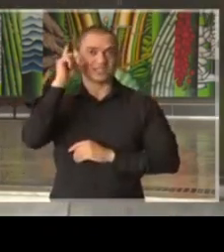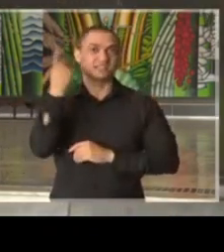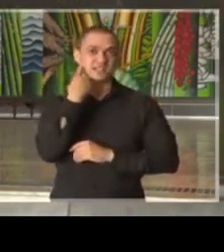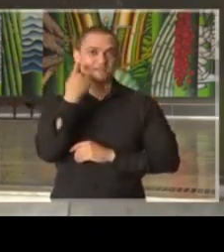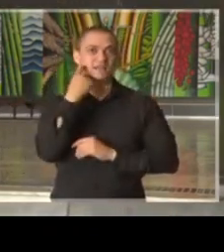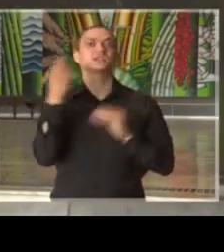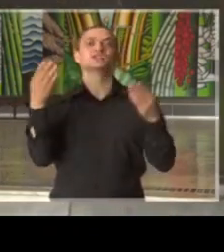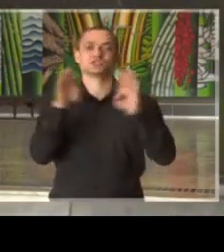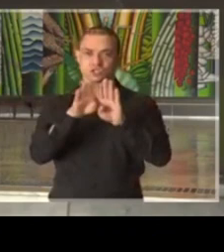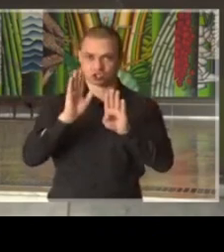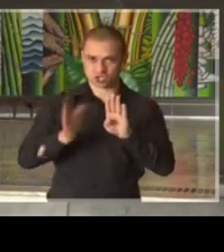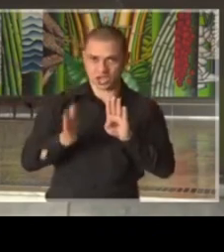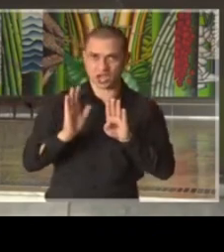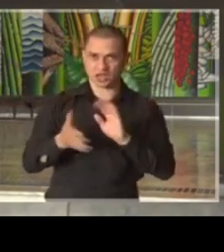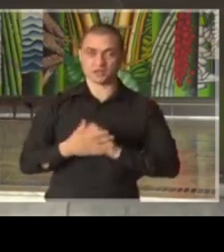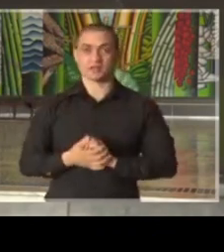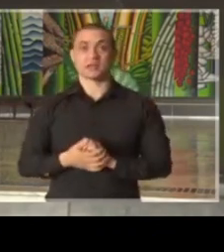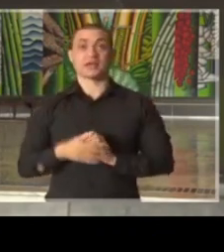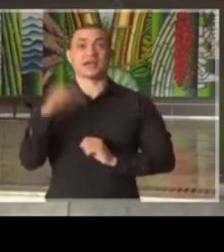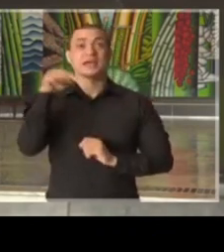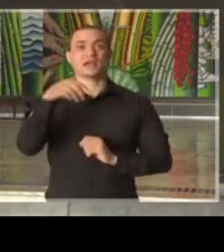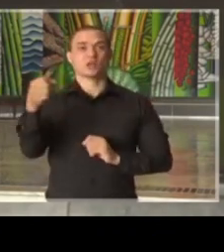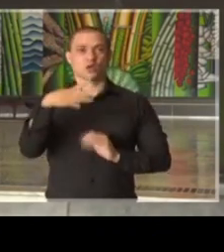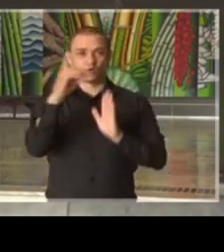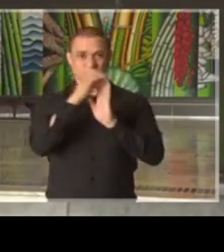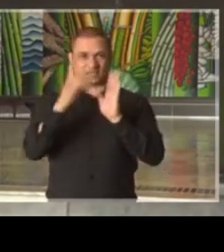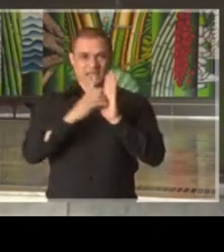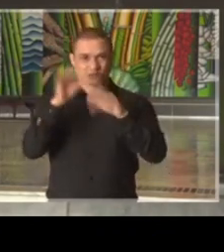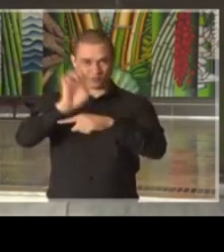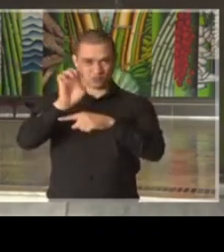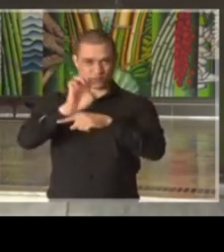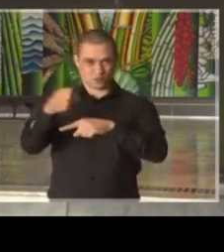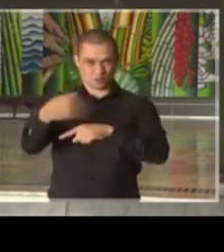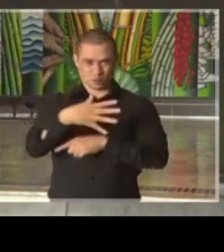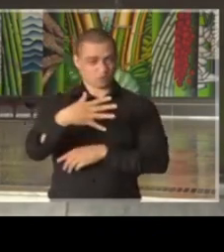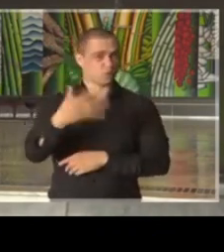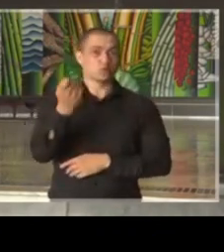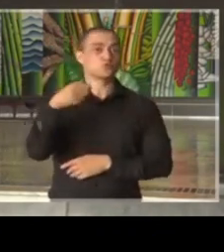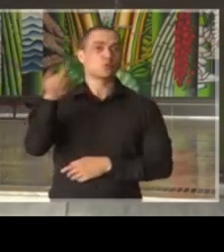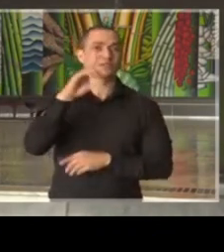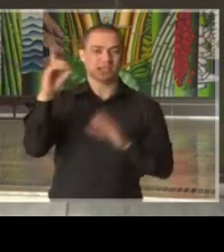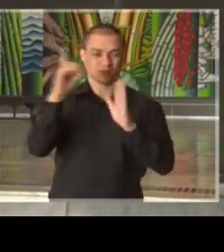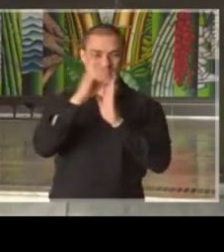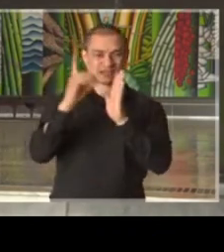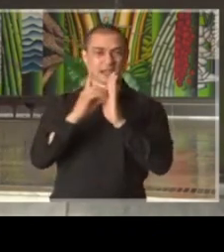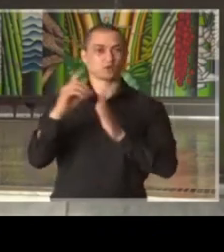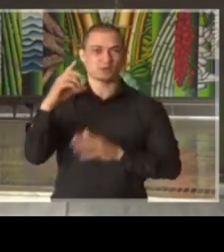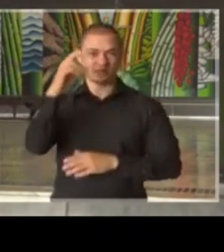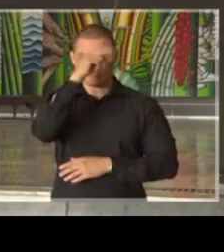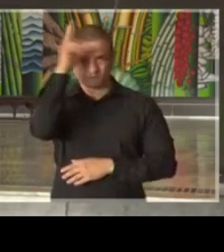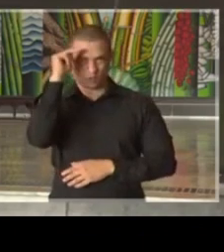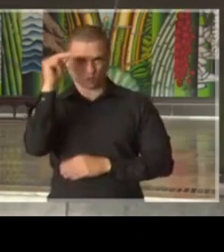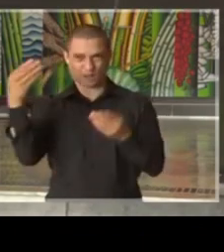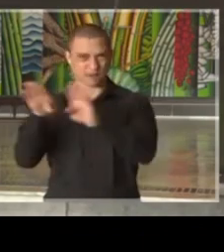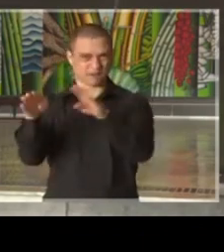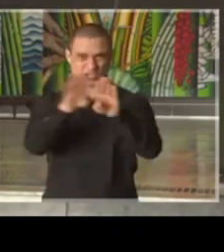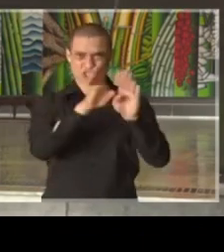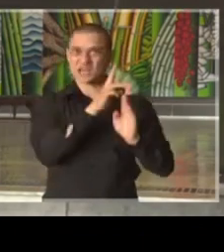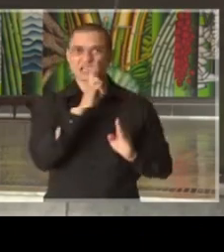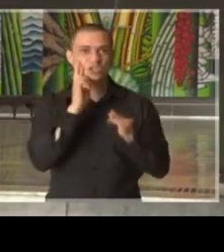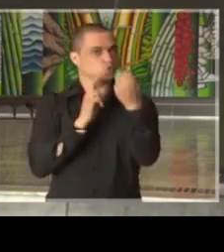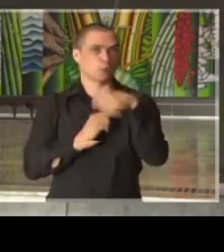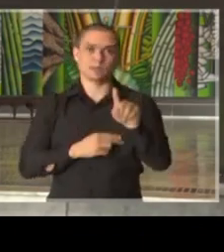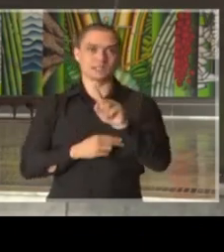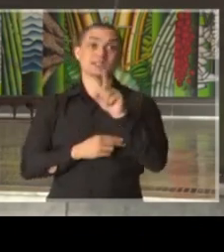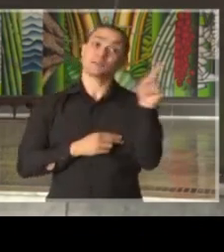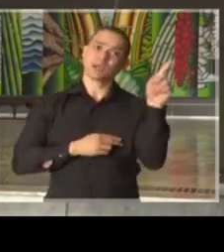-feira. Com a edição do decreto estadual não há necessidade de um decreto municipal para fechamento de restaurantes